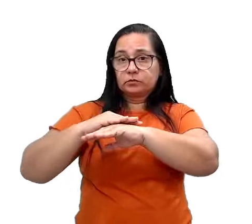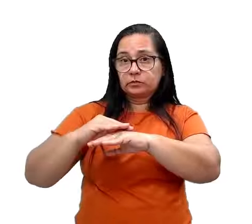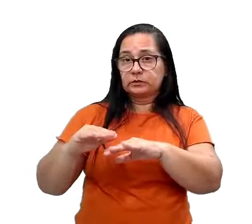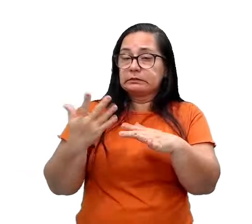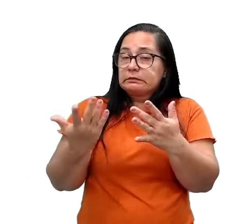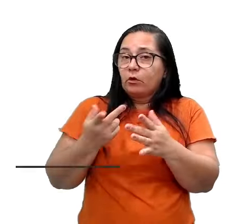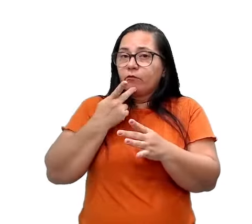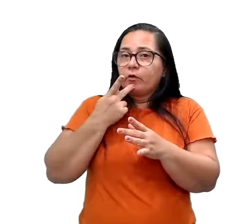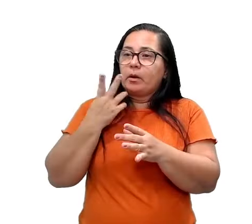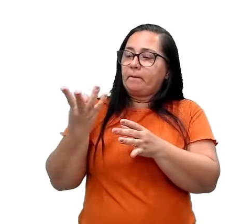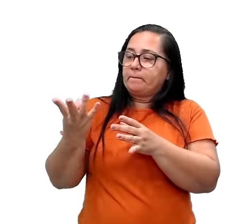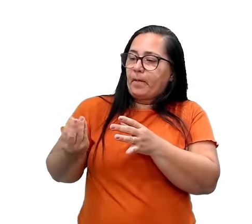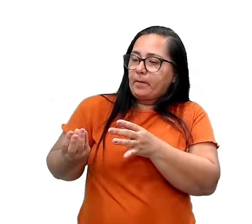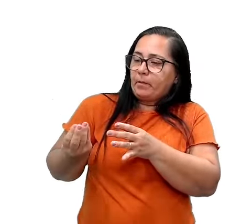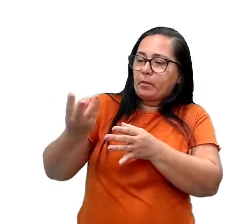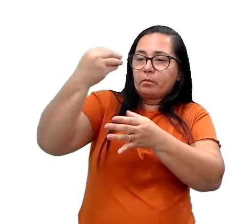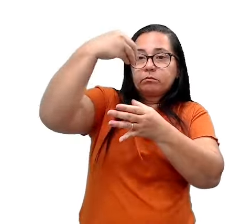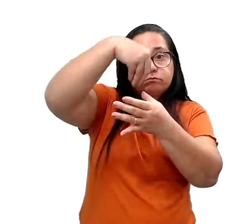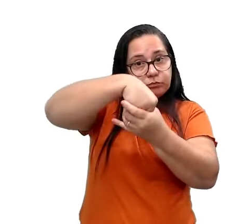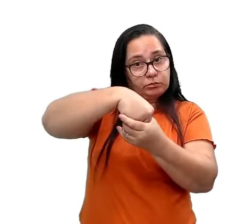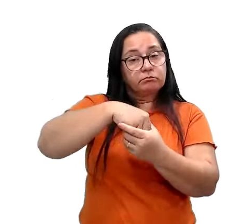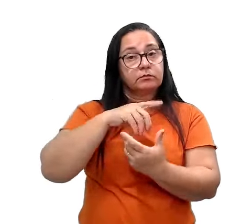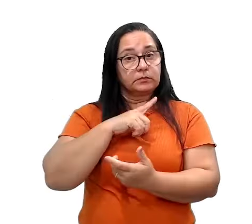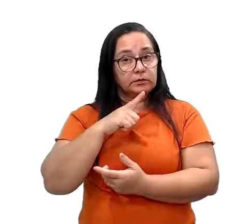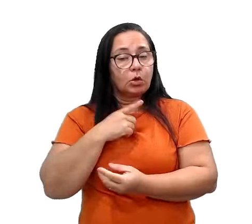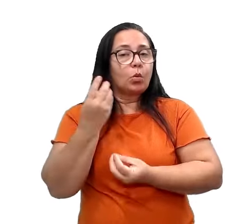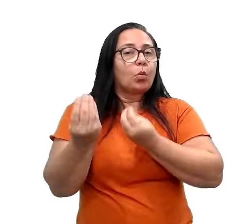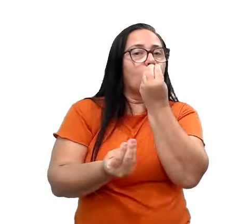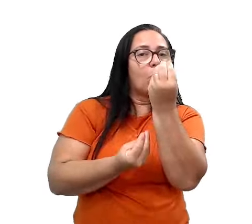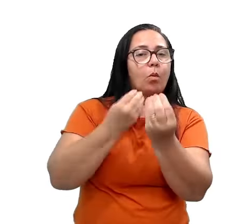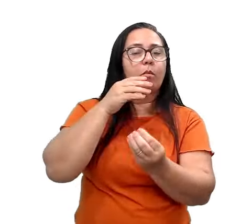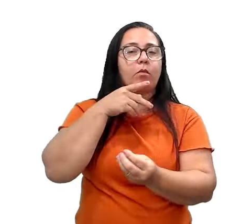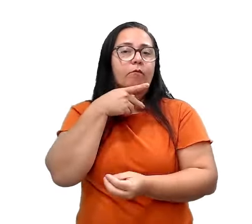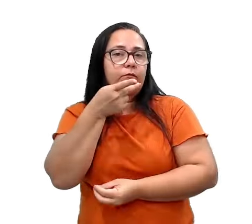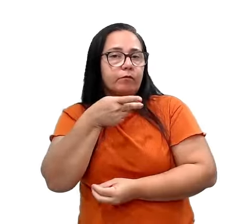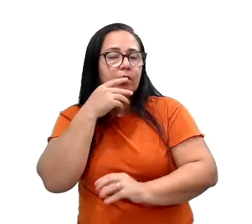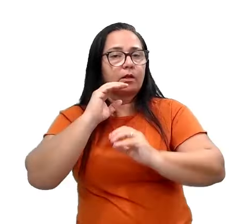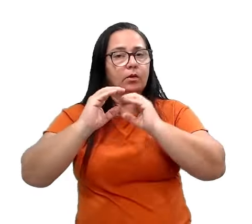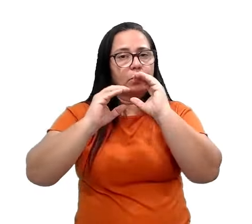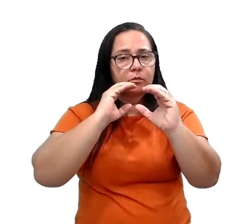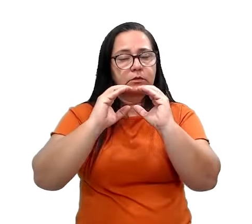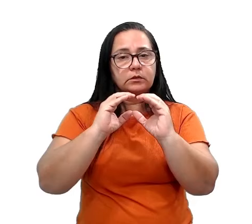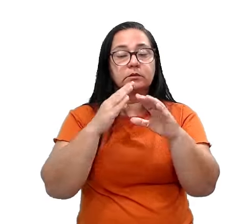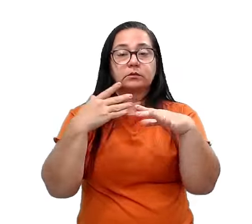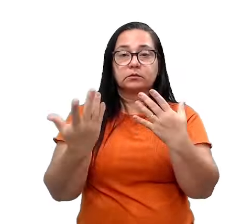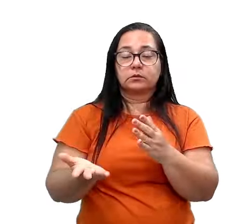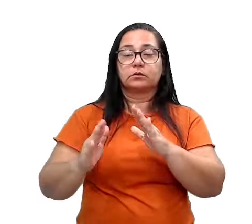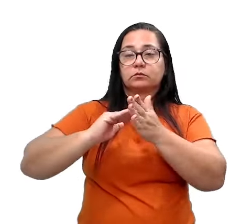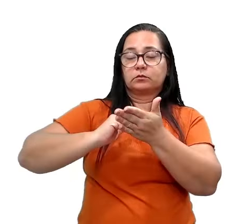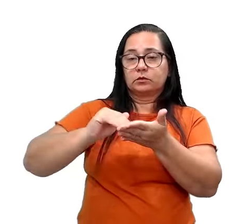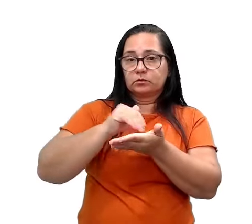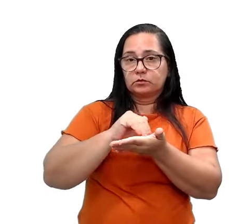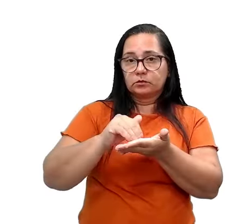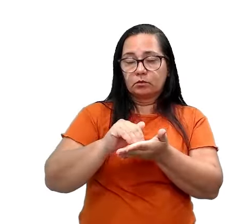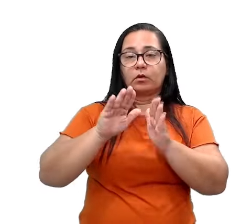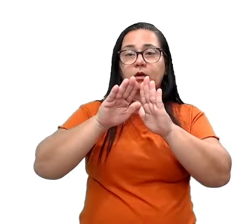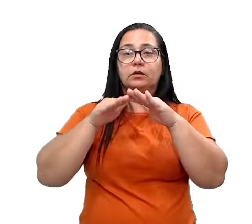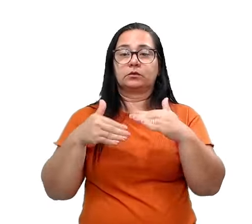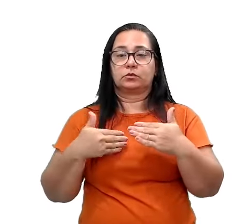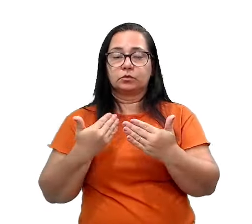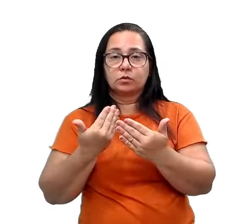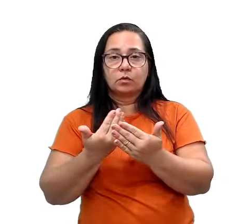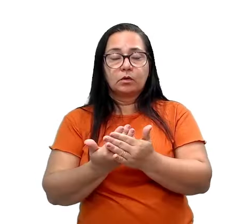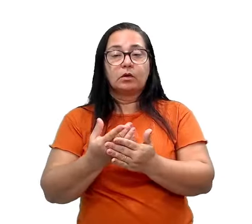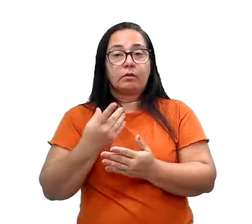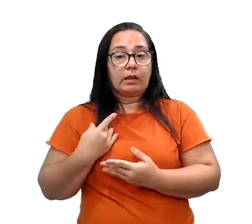aí com tudo isso que eu falei, a forma de como eu vou me comunicar. Uma Secretaria Escolar, uma Secretaria Escolar